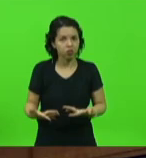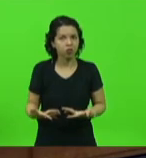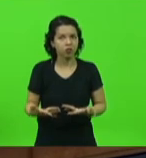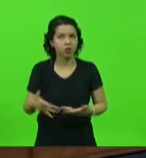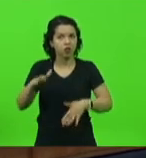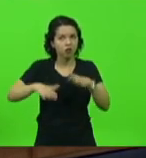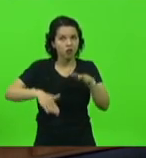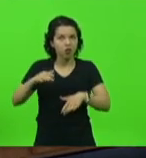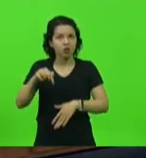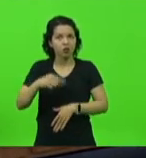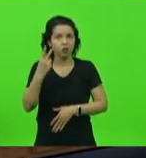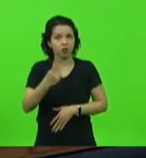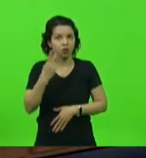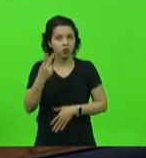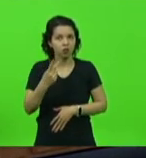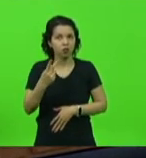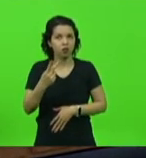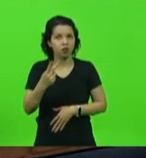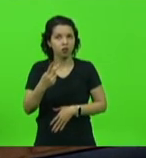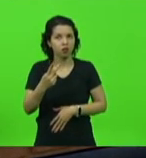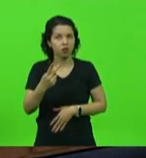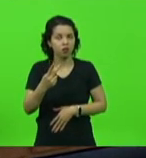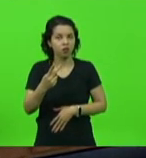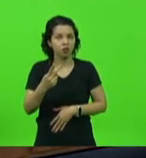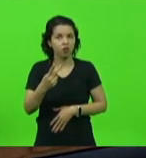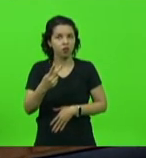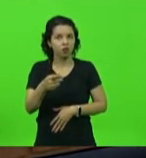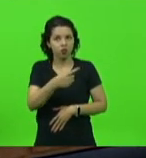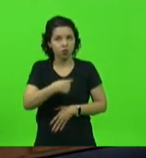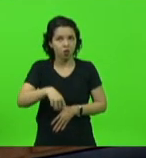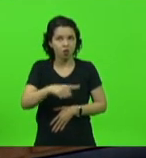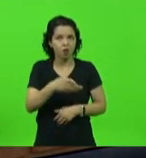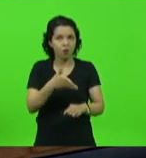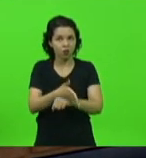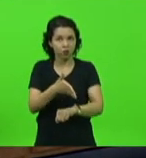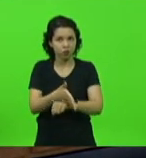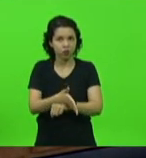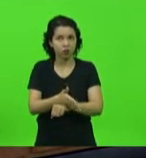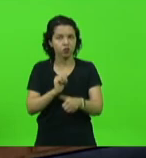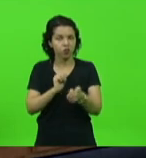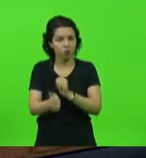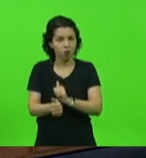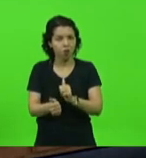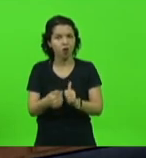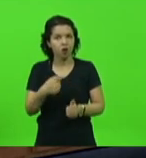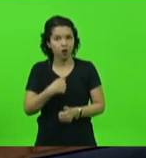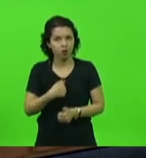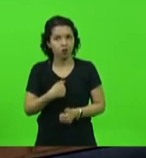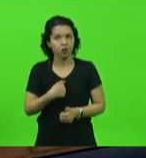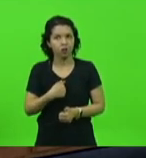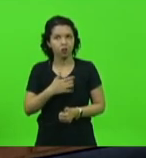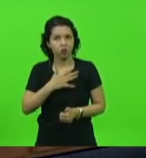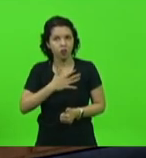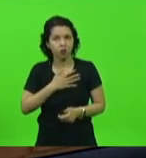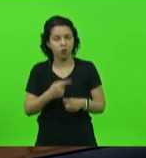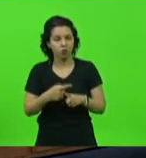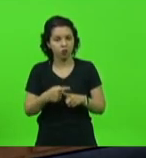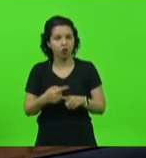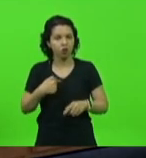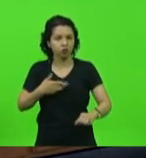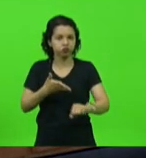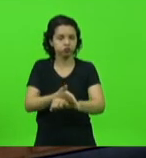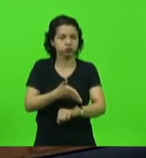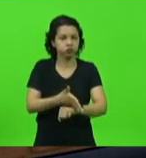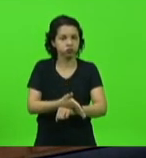ninguém tenha mais envolvimento com esporte do que eu. E digo isso porque realmente me envolvi. Para